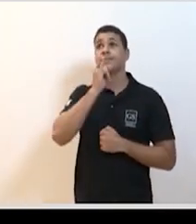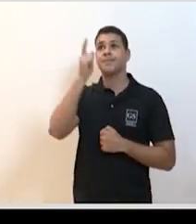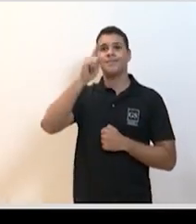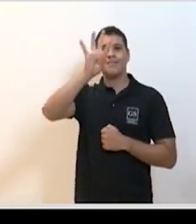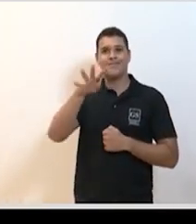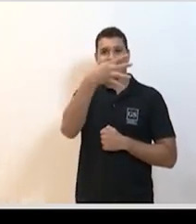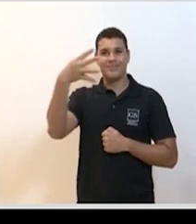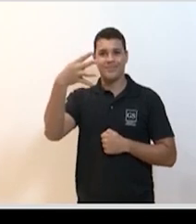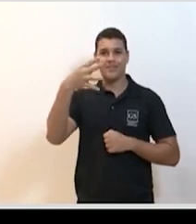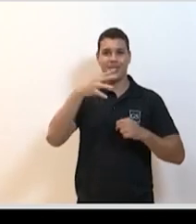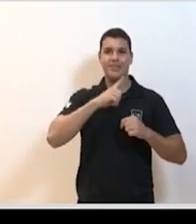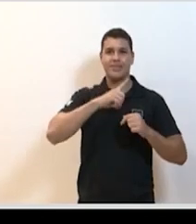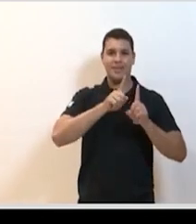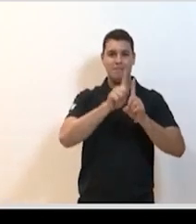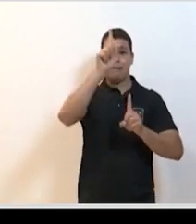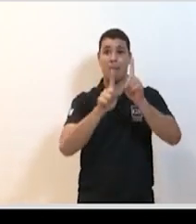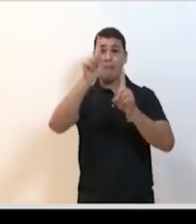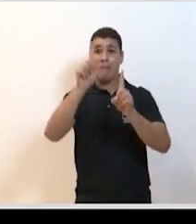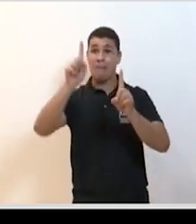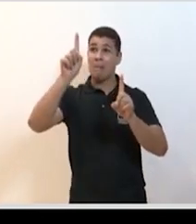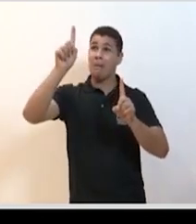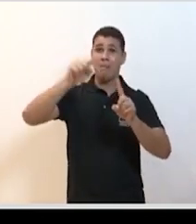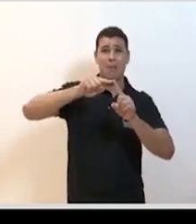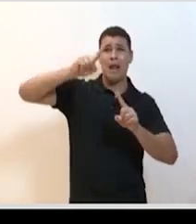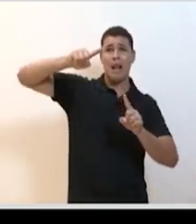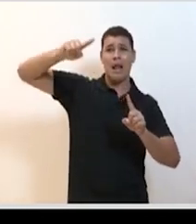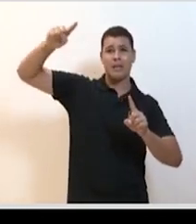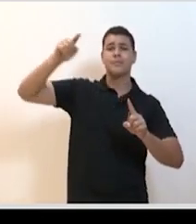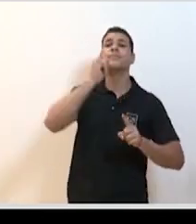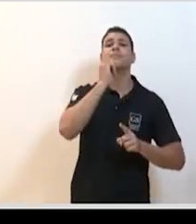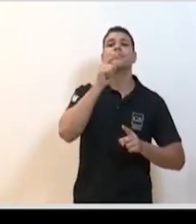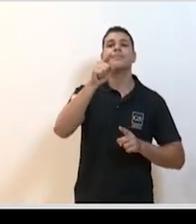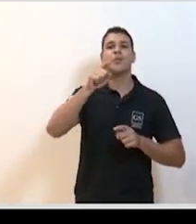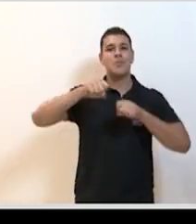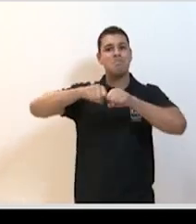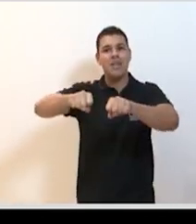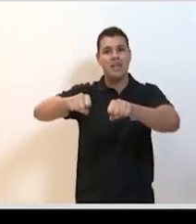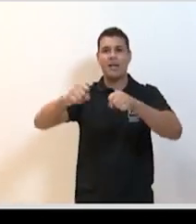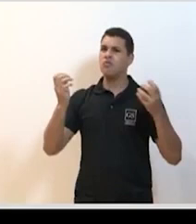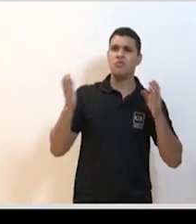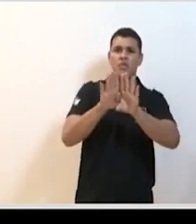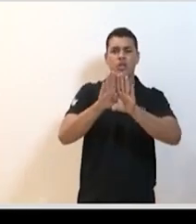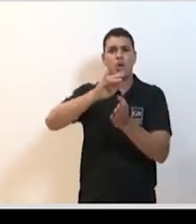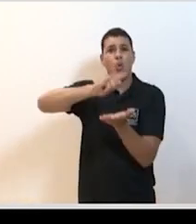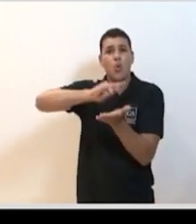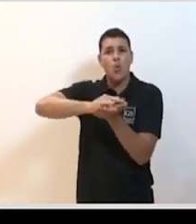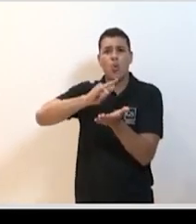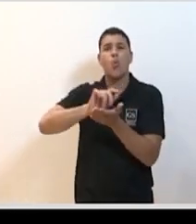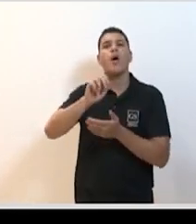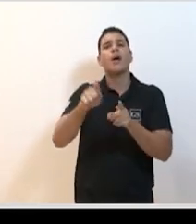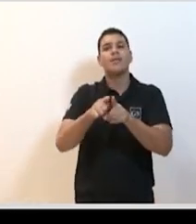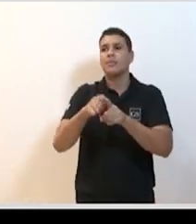em que quando se toma a decisão de fechar o mercado de Wuhan, por exemplo, ou de começar a ter os métodos de